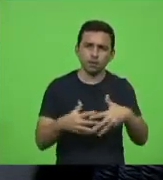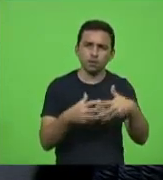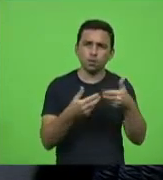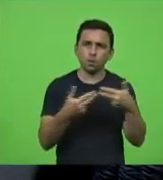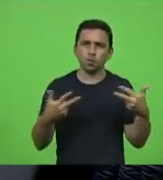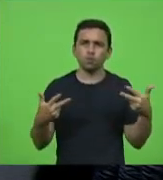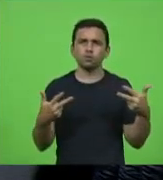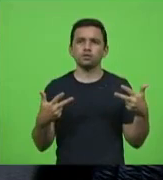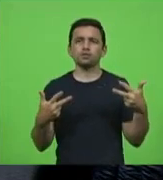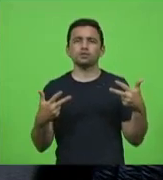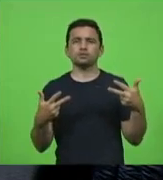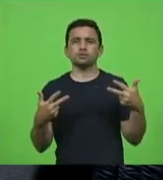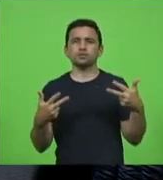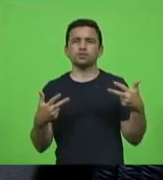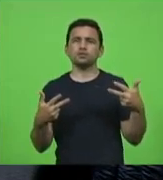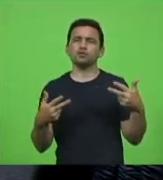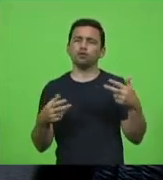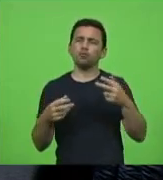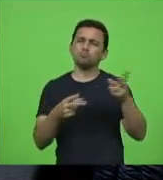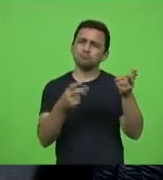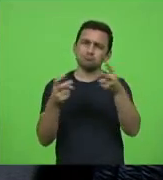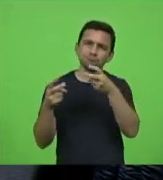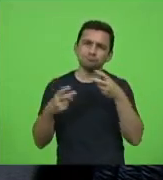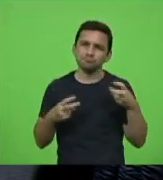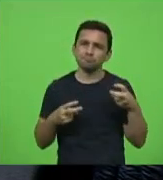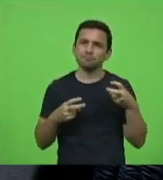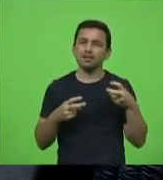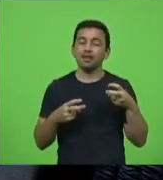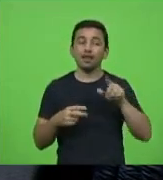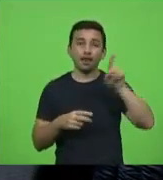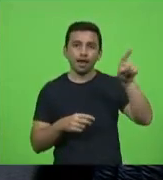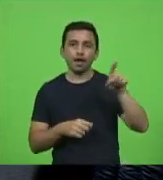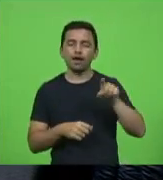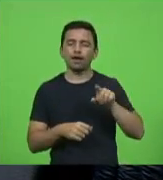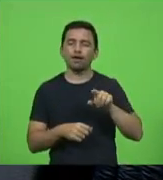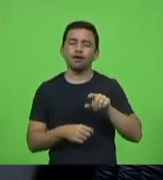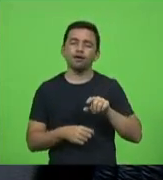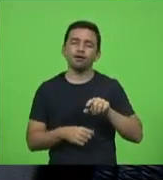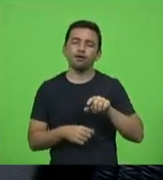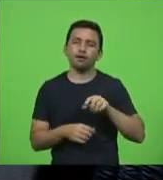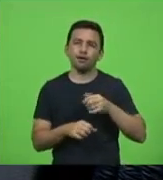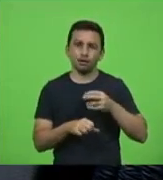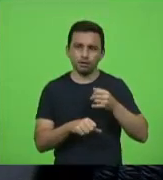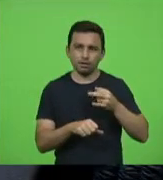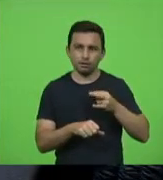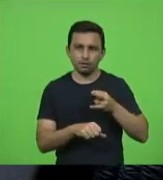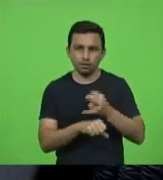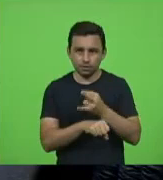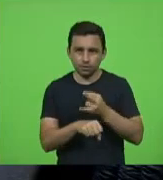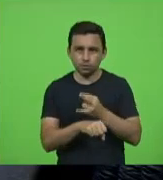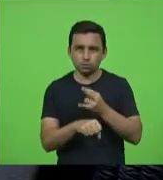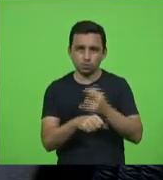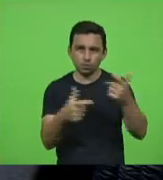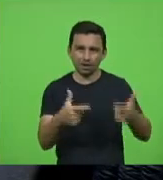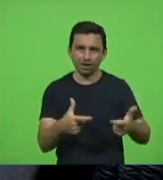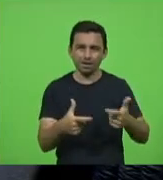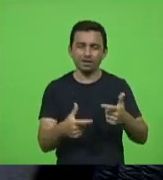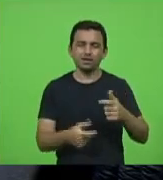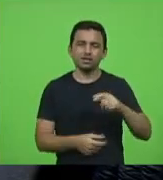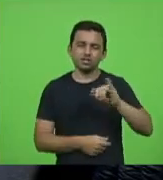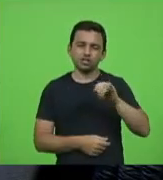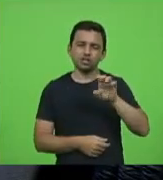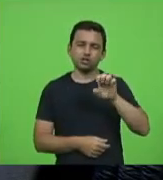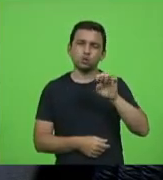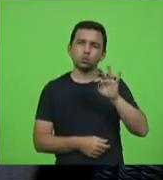observamos muito isso agora em Rio do Sul o presidente Getúlio em que muitas empresas foram